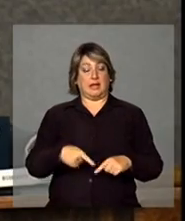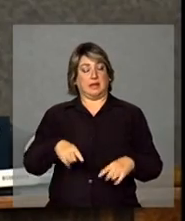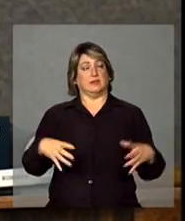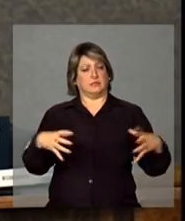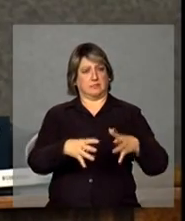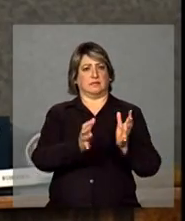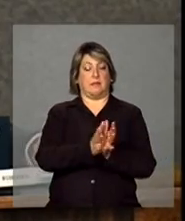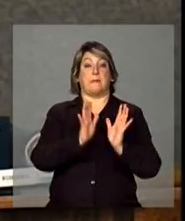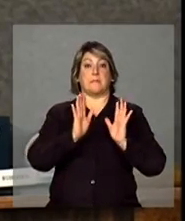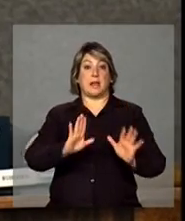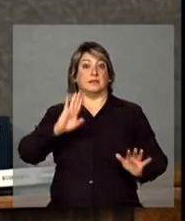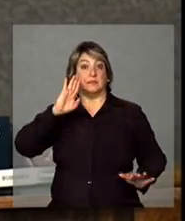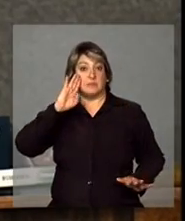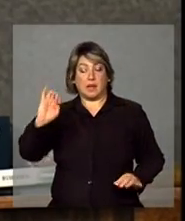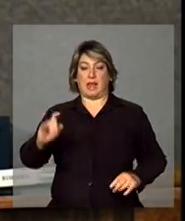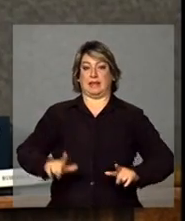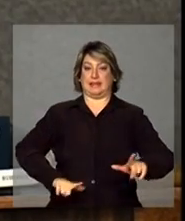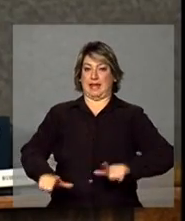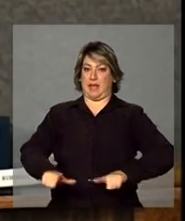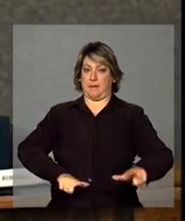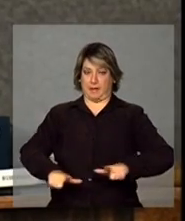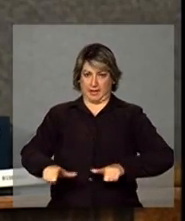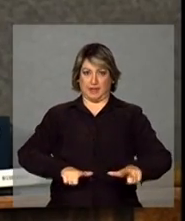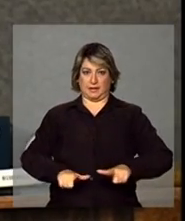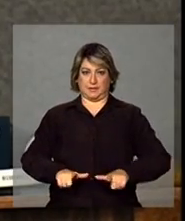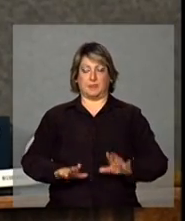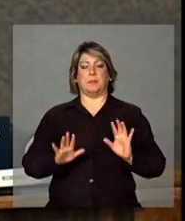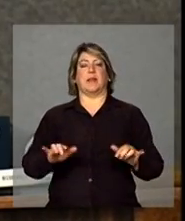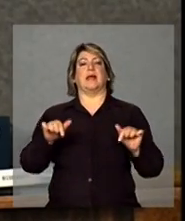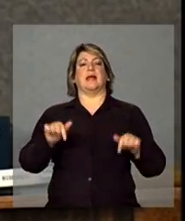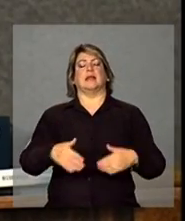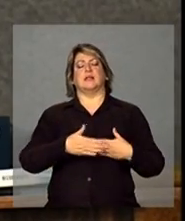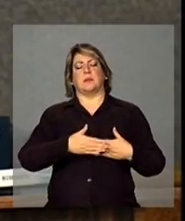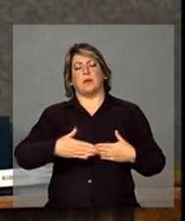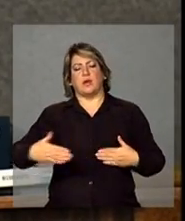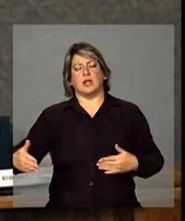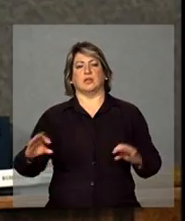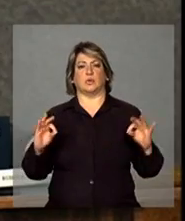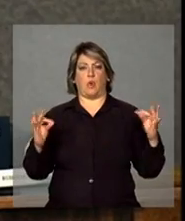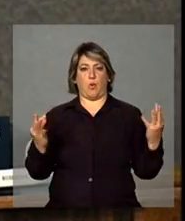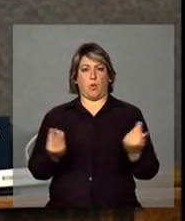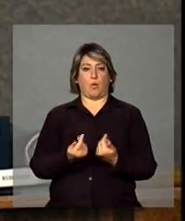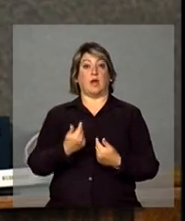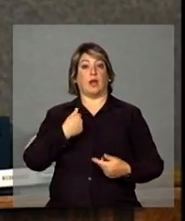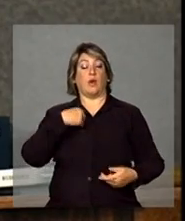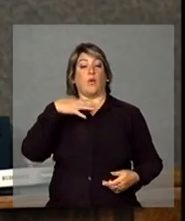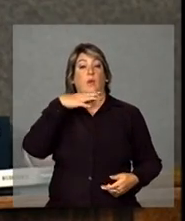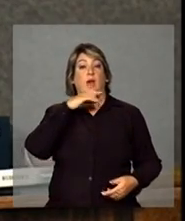média, mas o protagonismo é do trabalho. Agora, nesse processo todo, eu acho que a gente